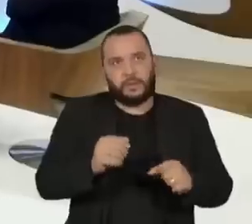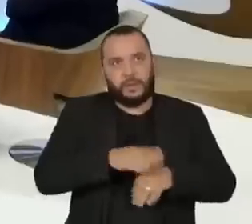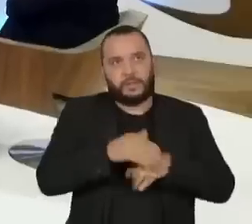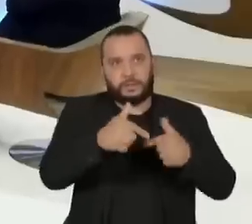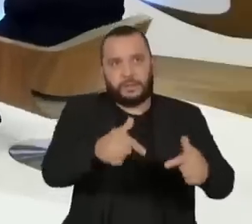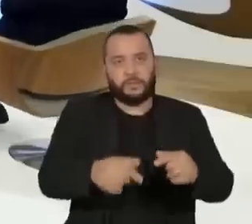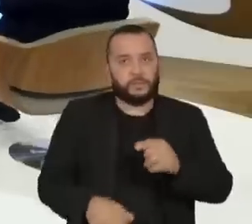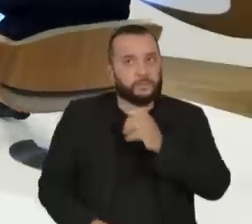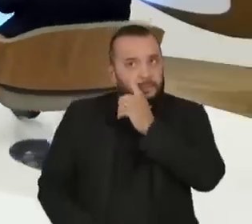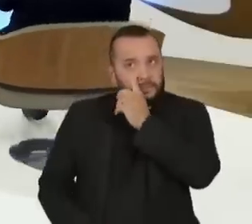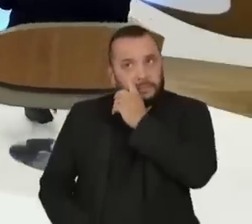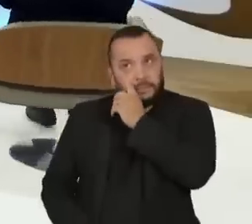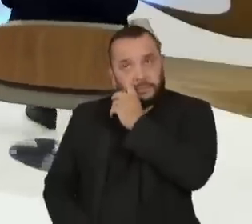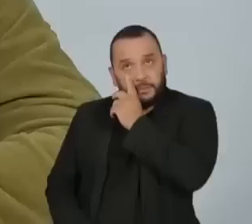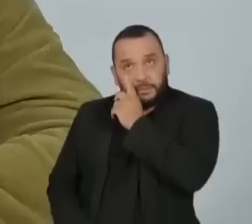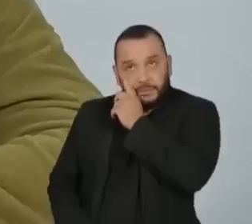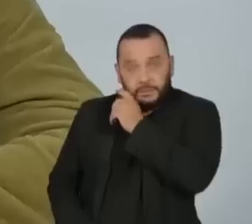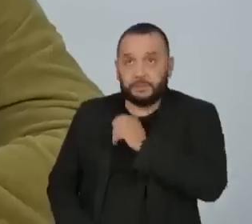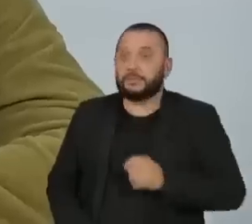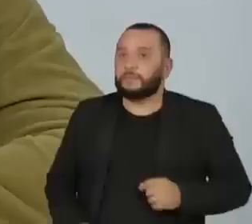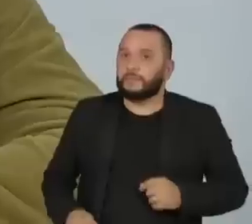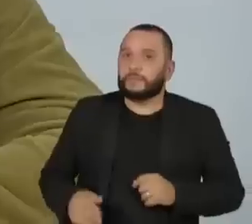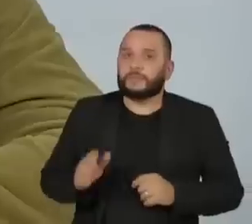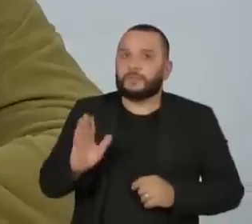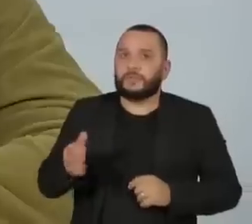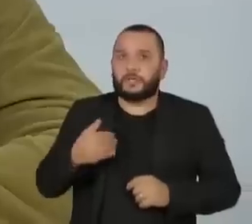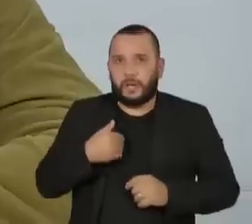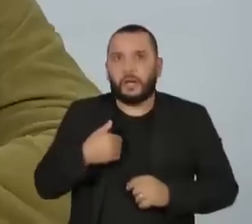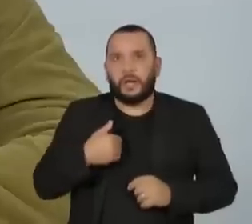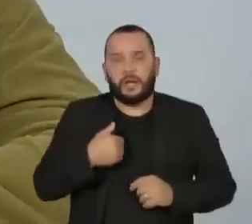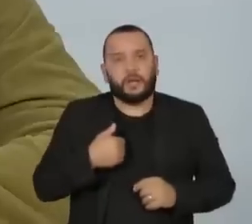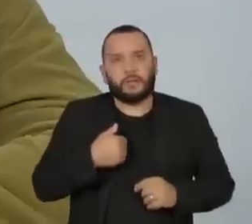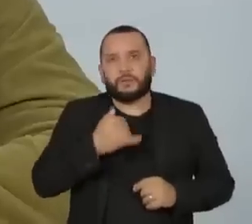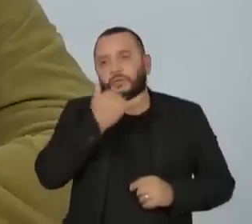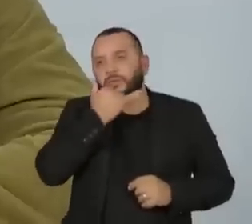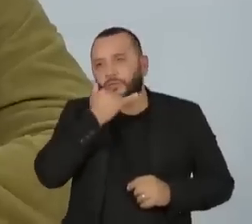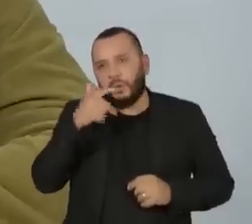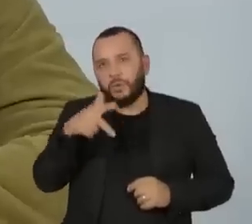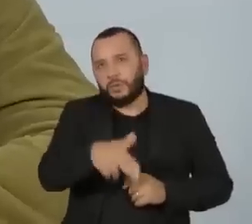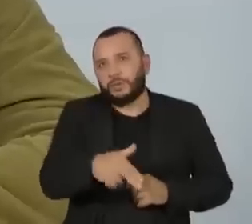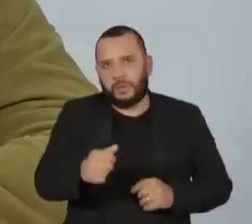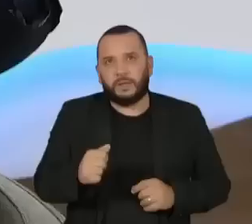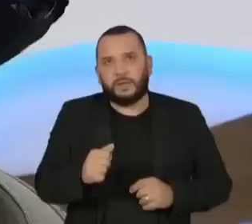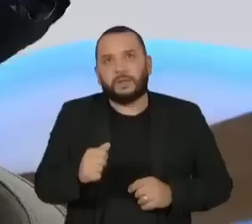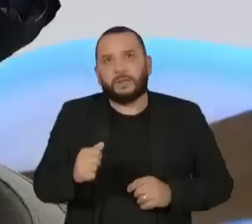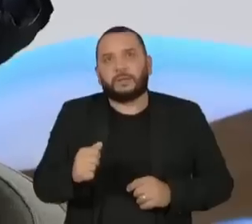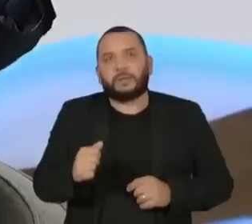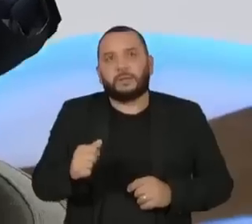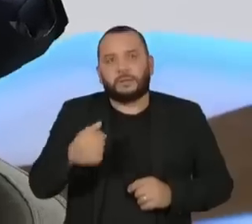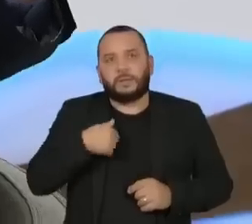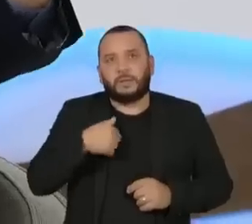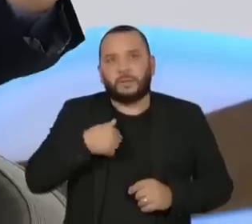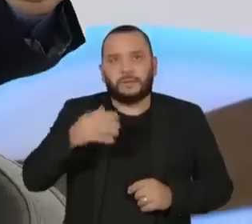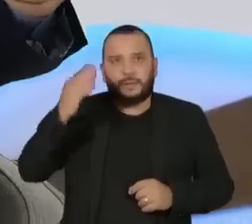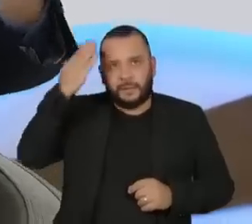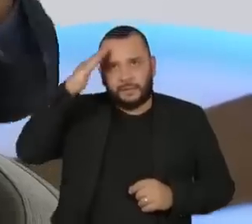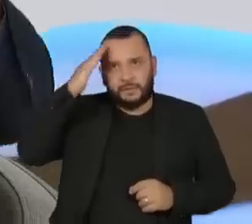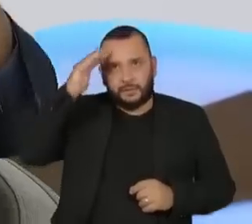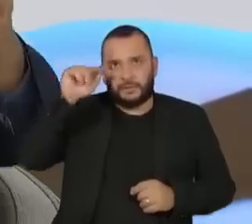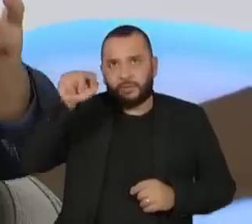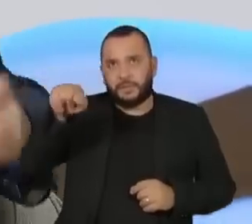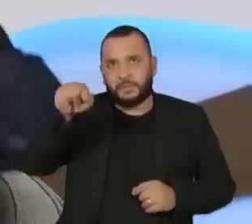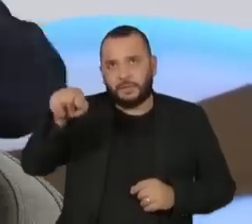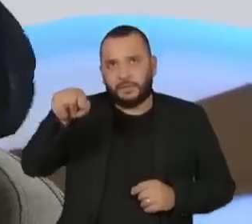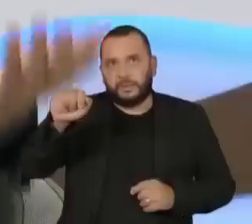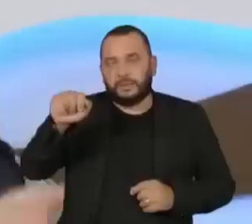Ministro, a gente está no fim de um Agora, quando o diálogo falha, desculpe, Bruno, porque eu interpretei a pergunta dele.